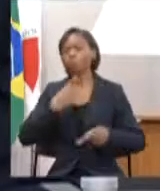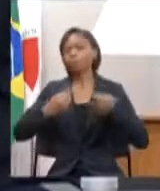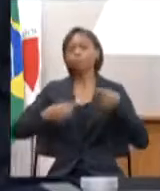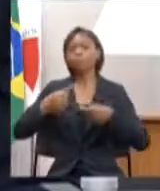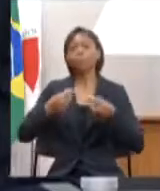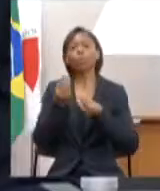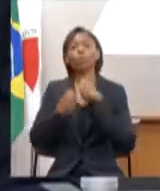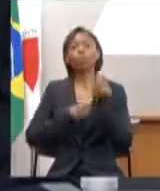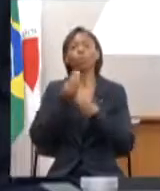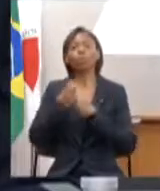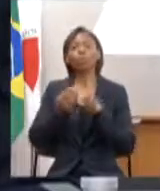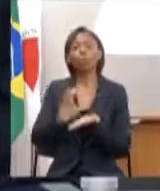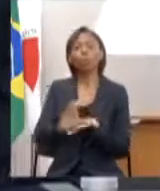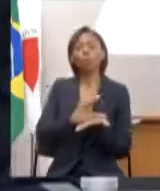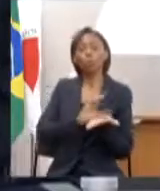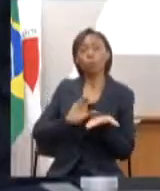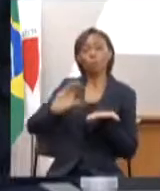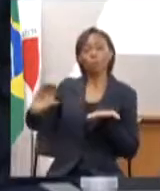ressarcido